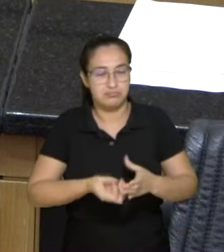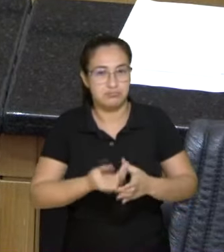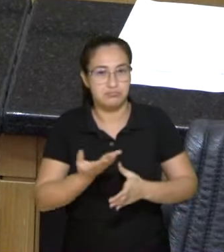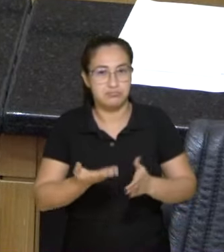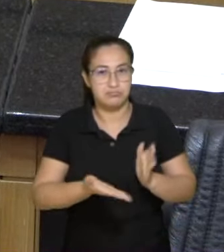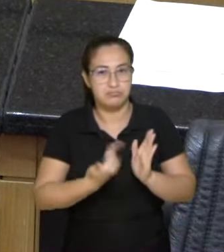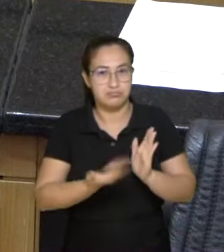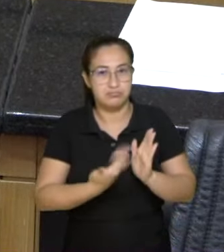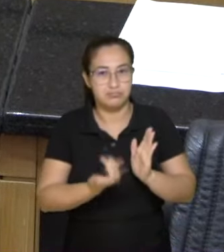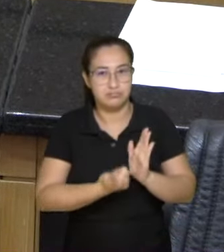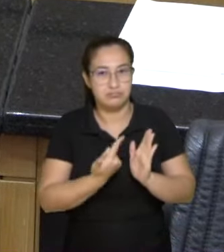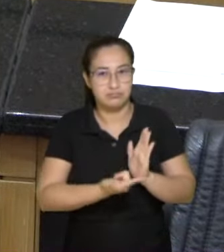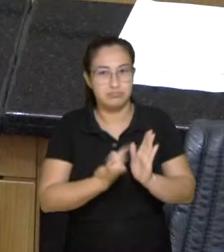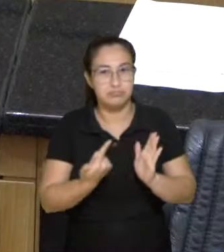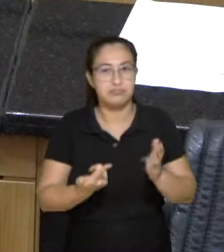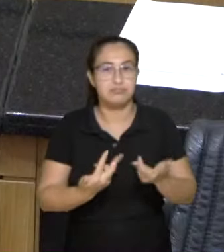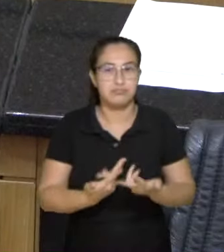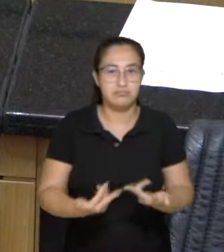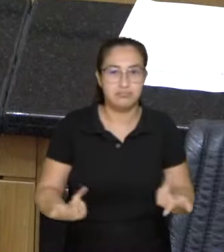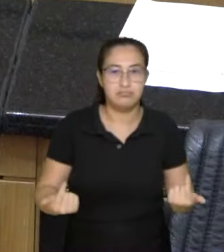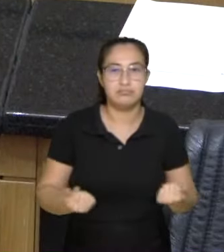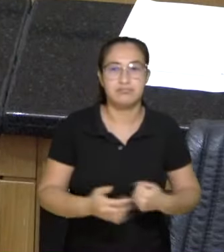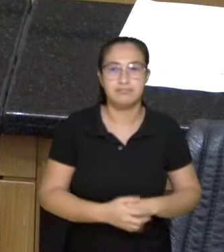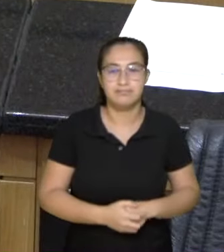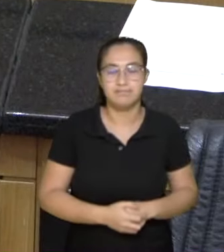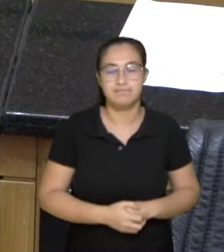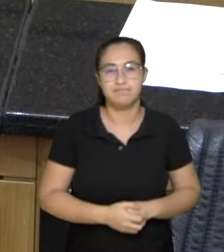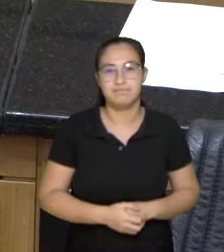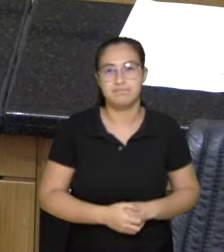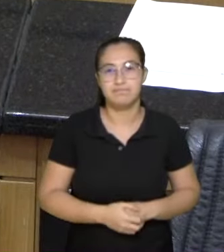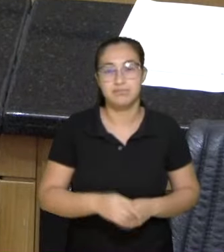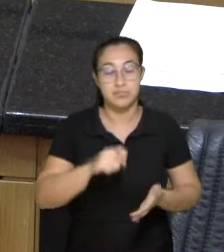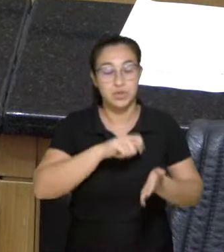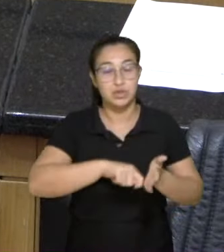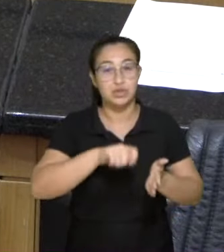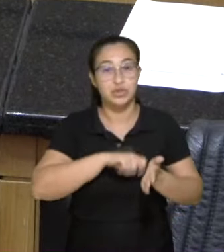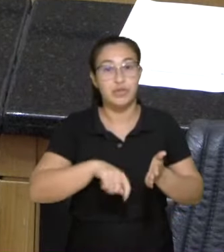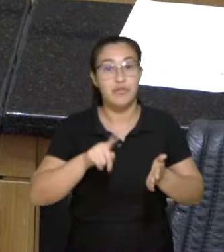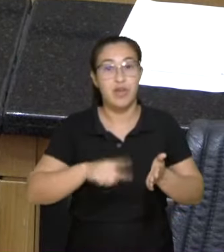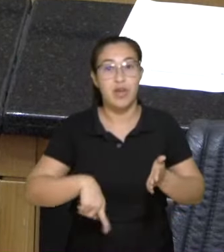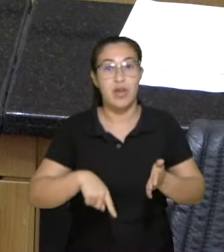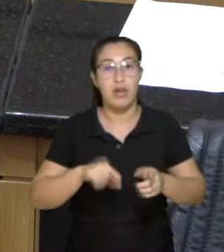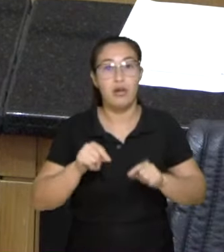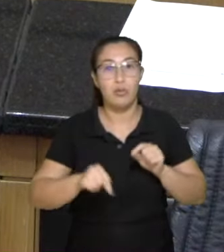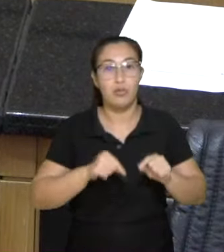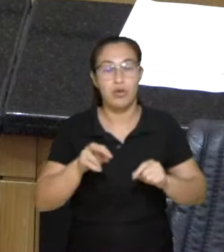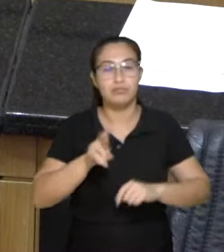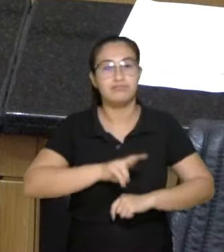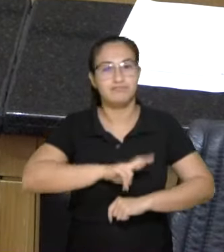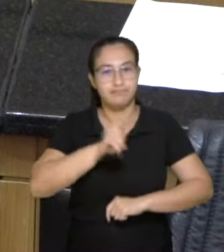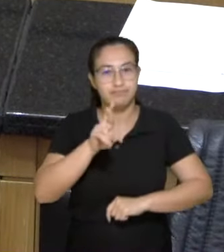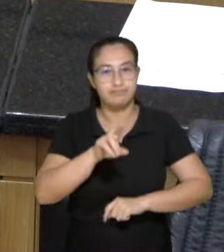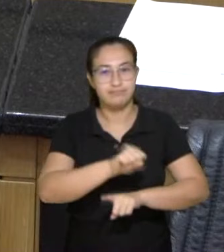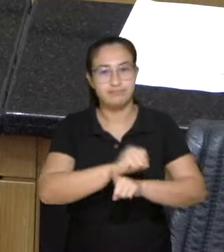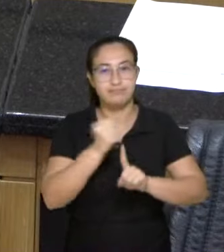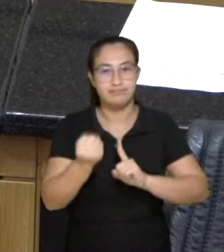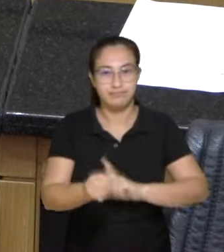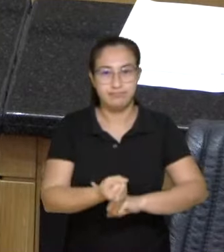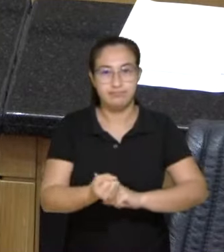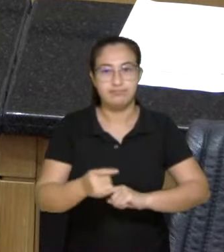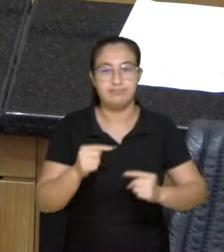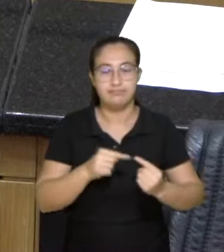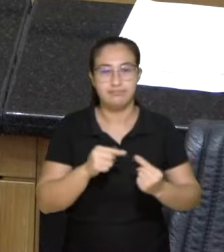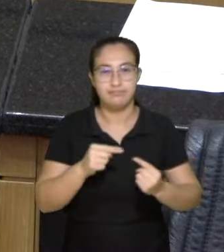de Santa Catarina e no país. Eu costumo dizer que escrever é um ato de responsabilidade social. Então, parabéns